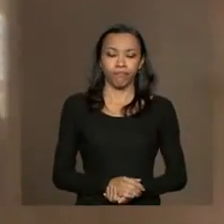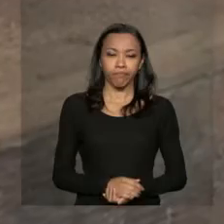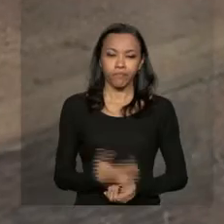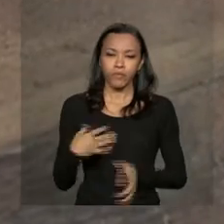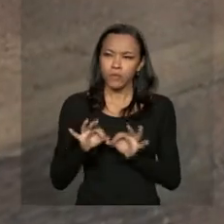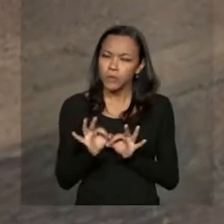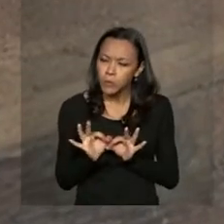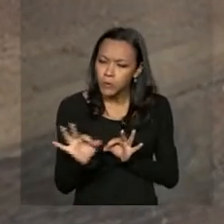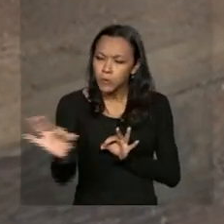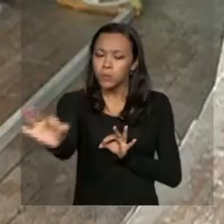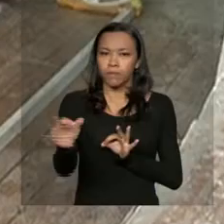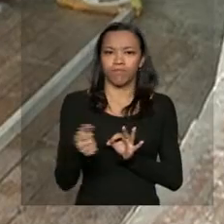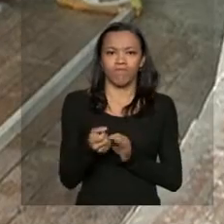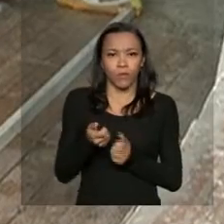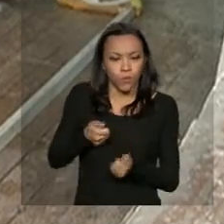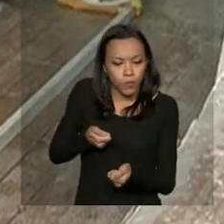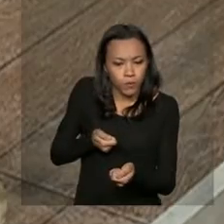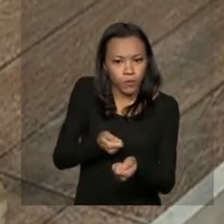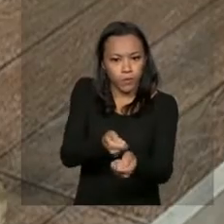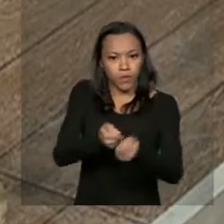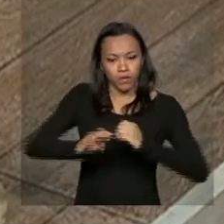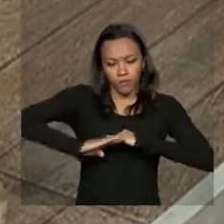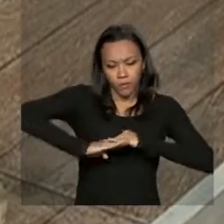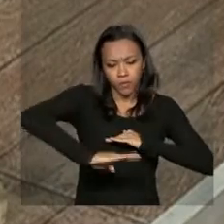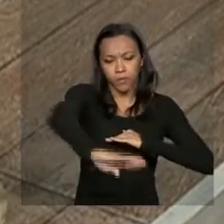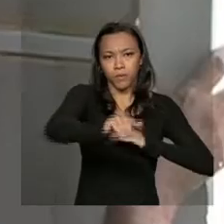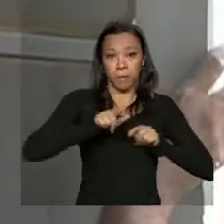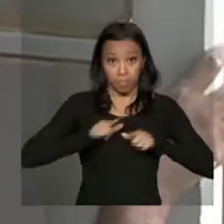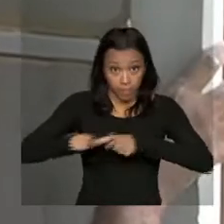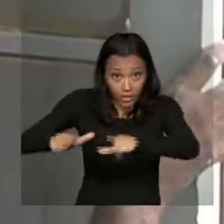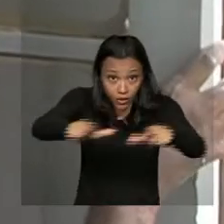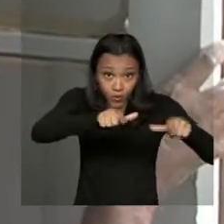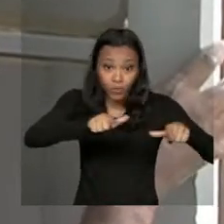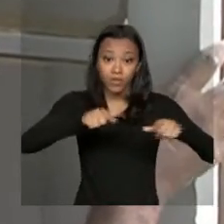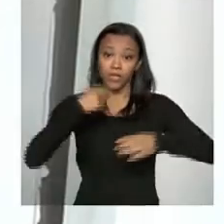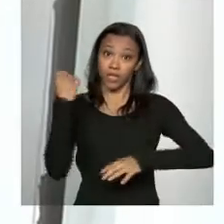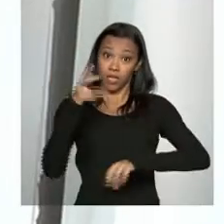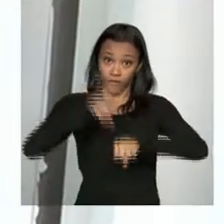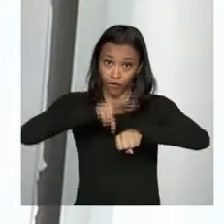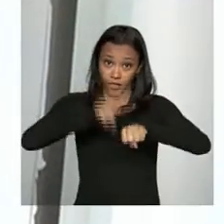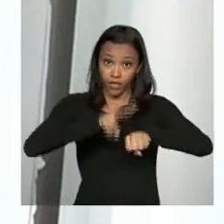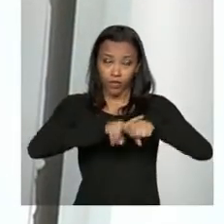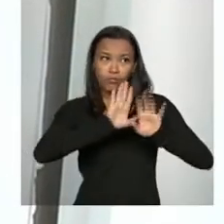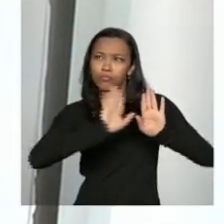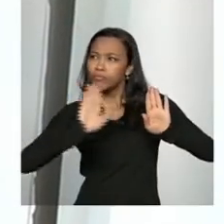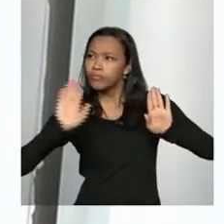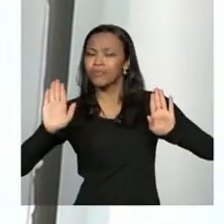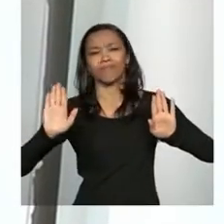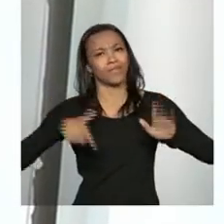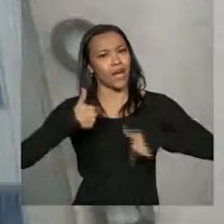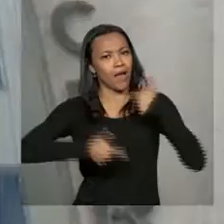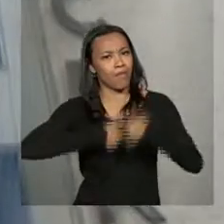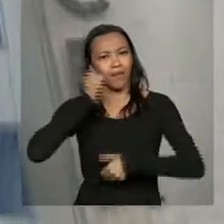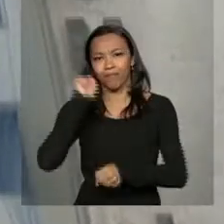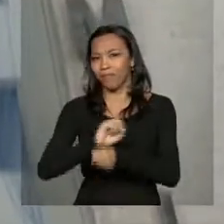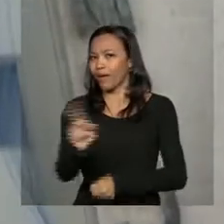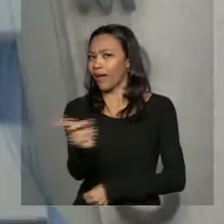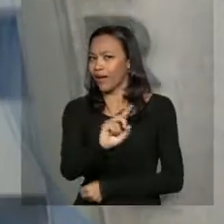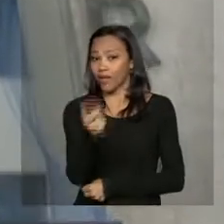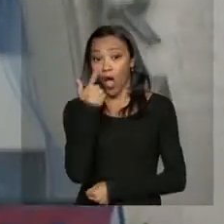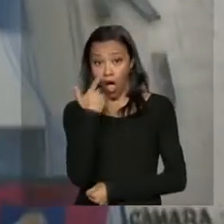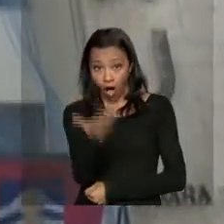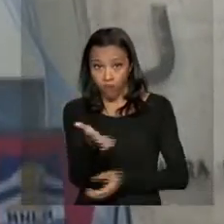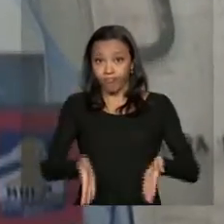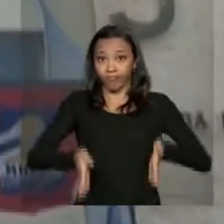Medir, cortar, plainar, colocar pisos e vidros. O trabalho não para na reforma do edifício